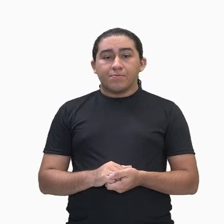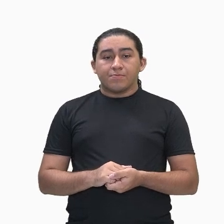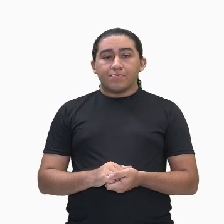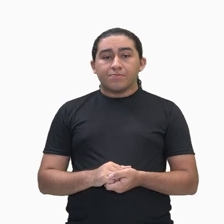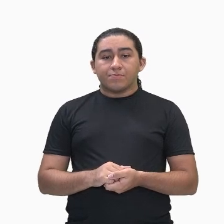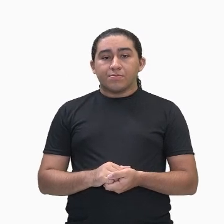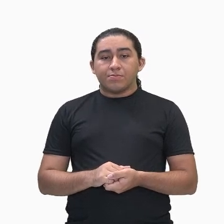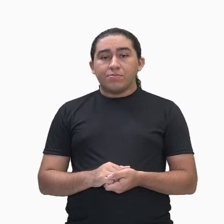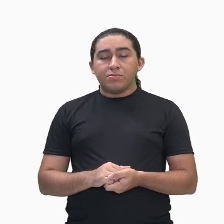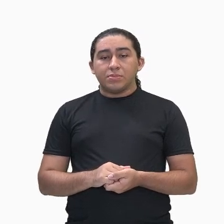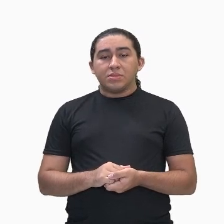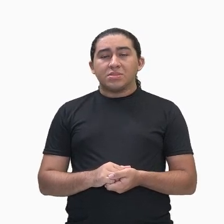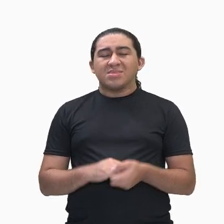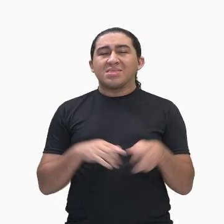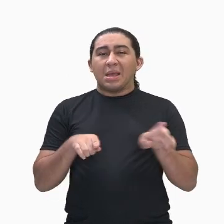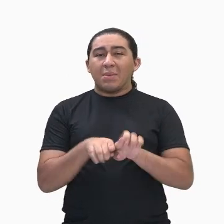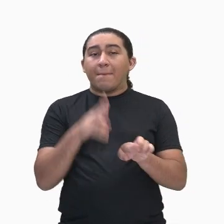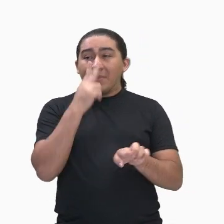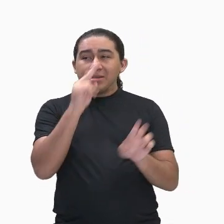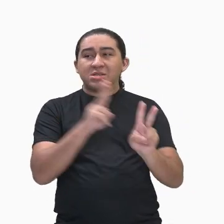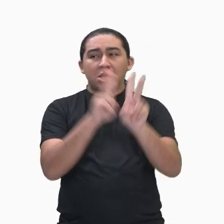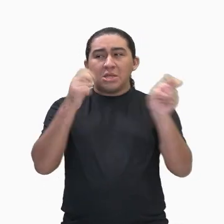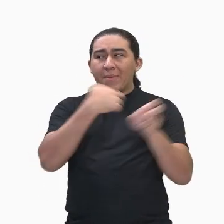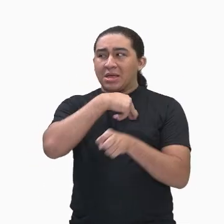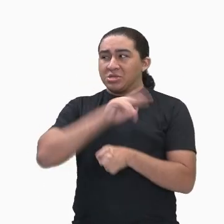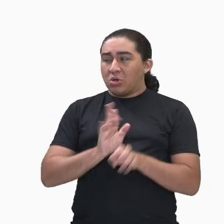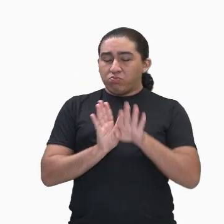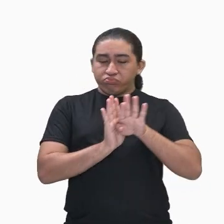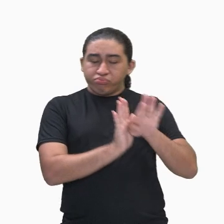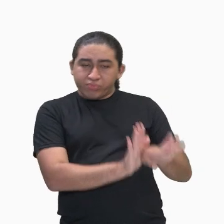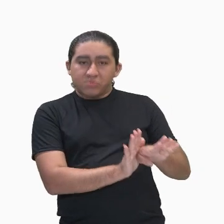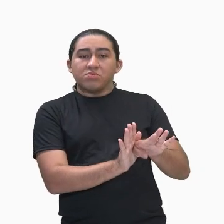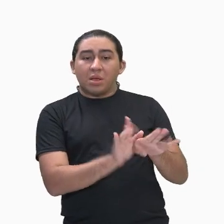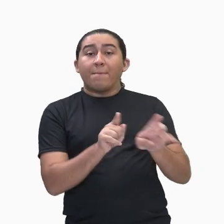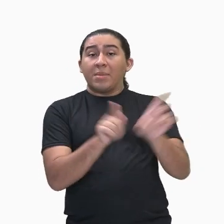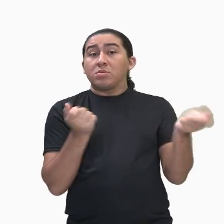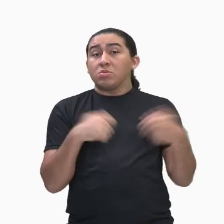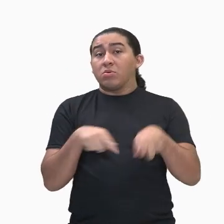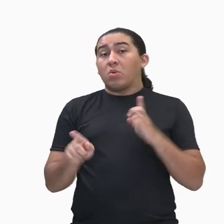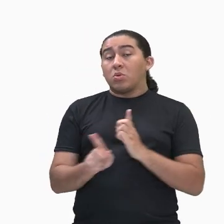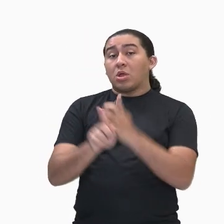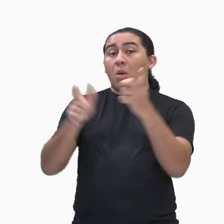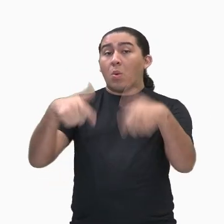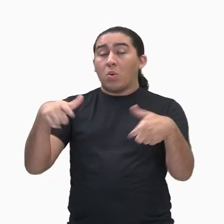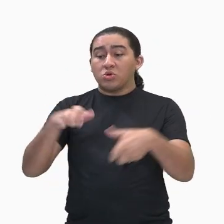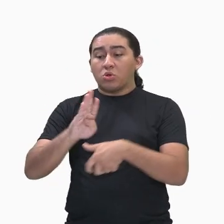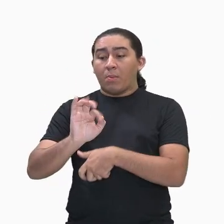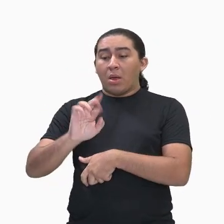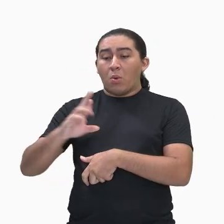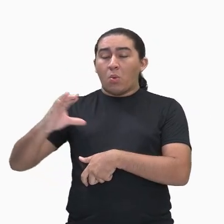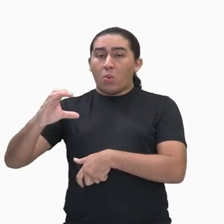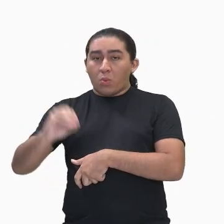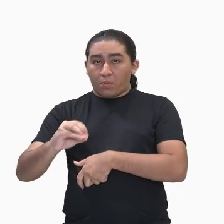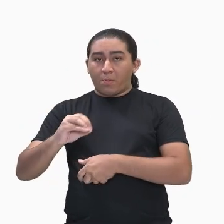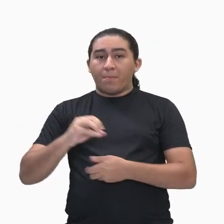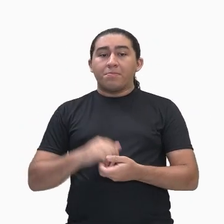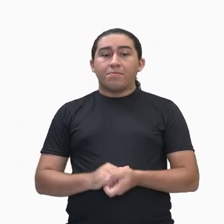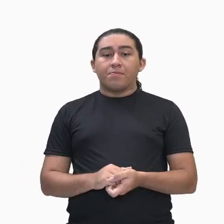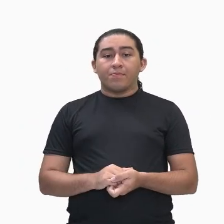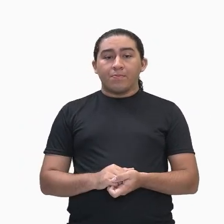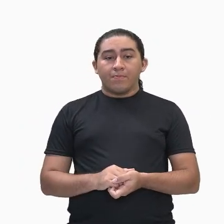pouco de lado a religiosidade que ainda era possível encontrar no barroco. Então, nesse momento,